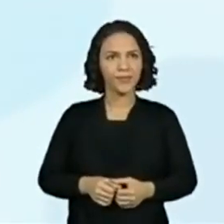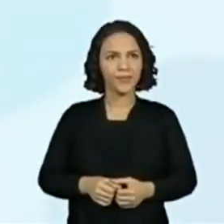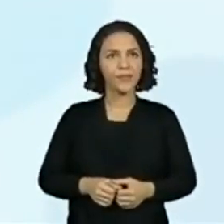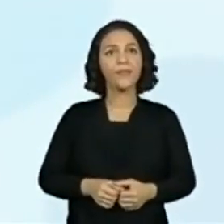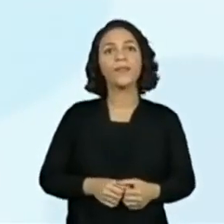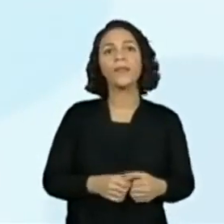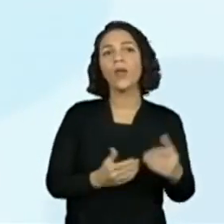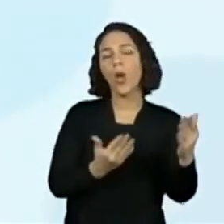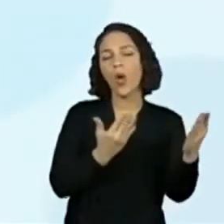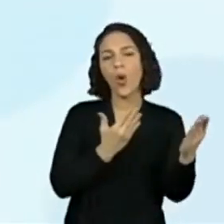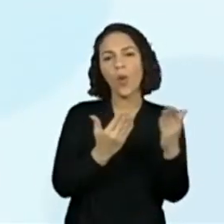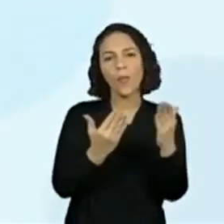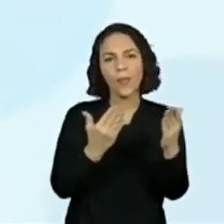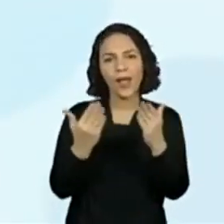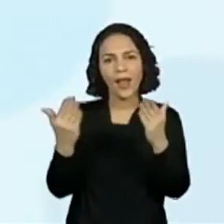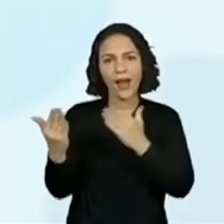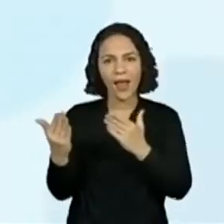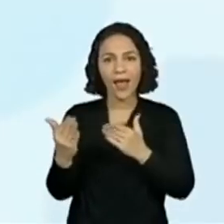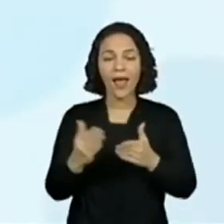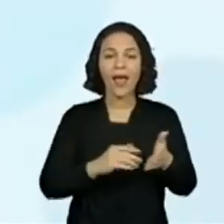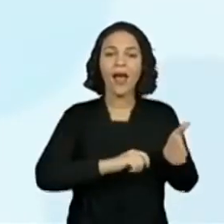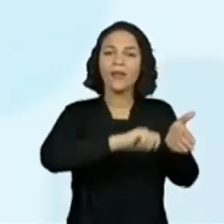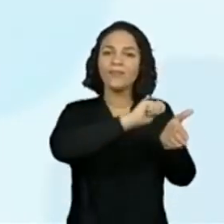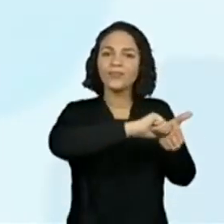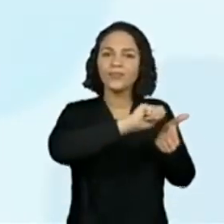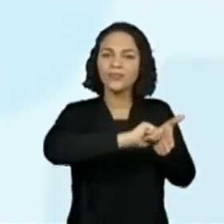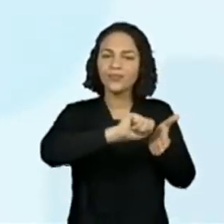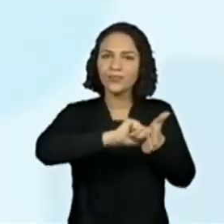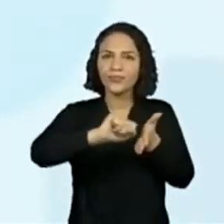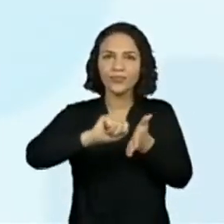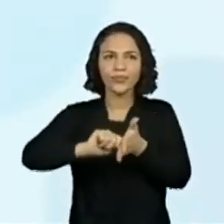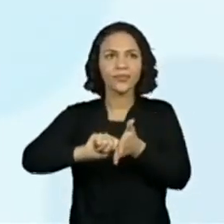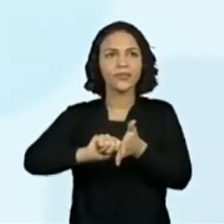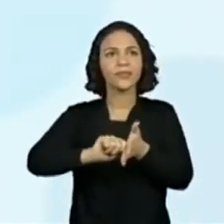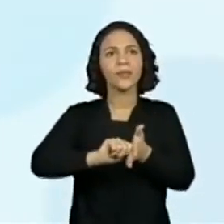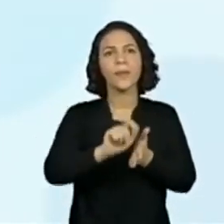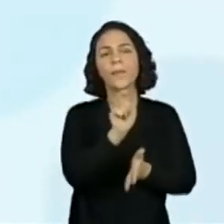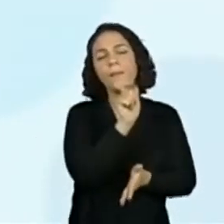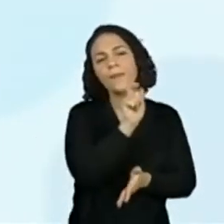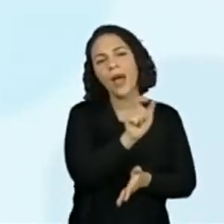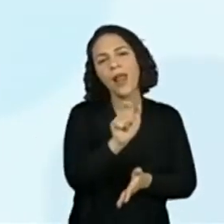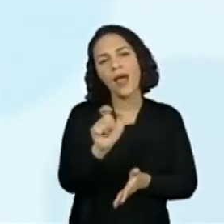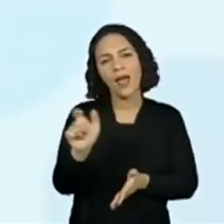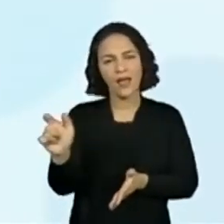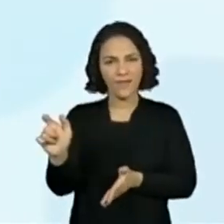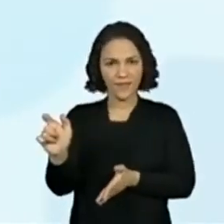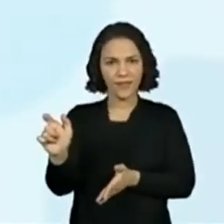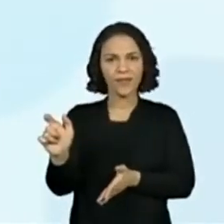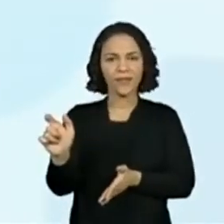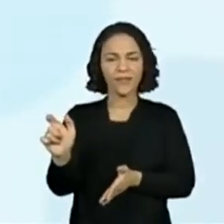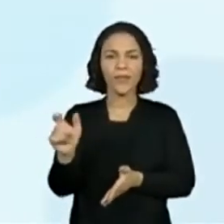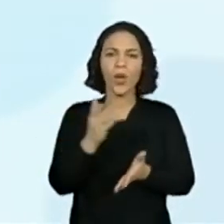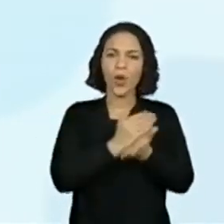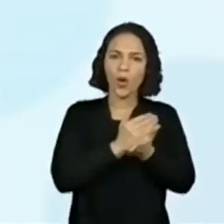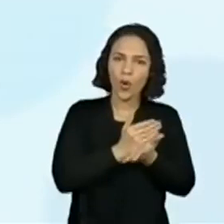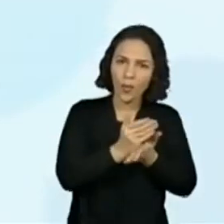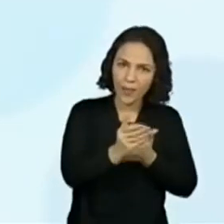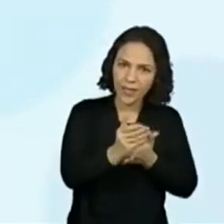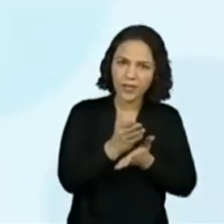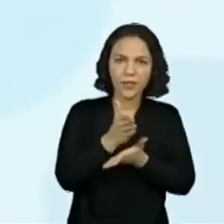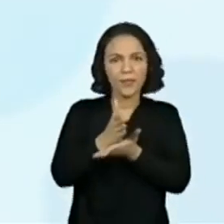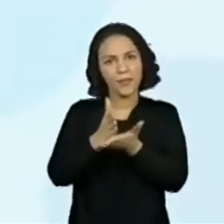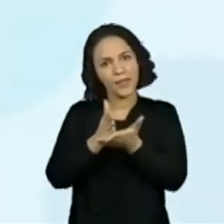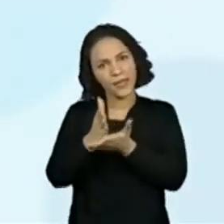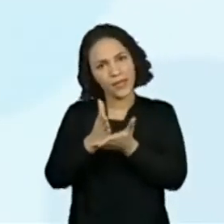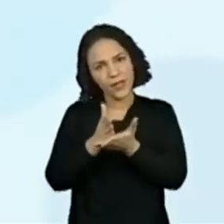Comparar o som e a grafia de diferentes partes da palavra. Começo,